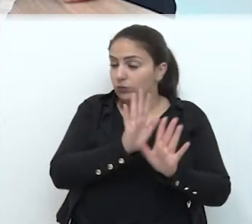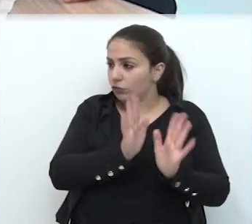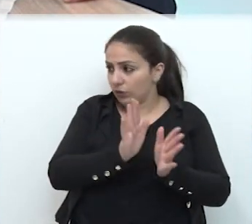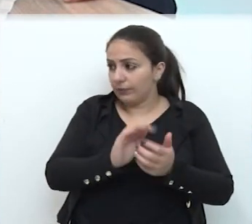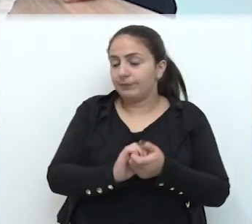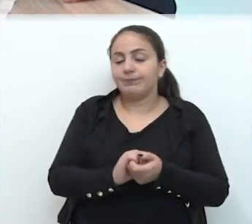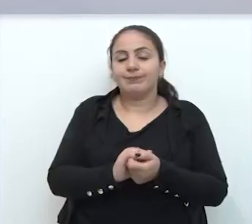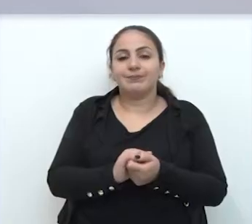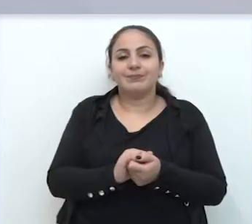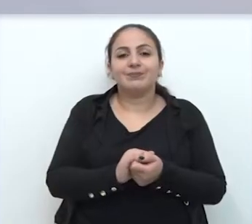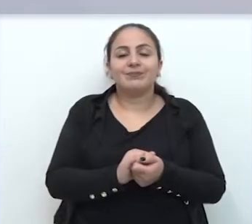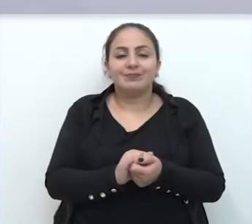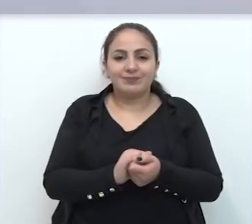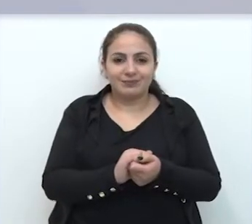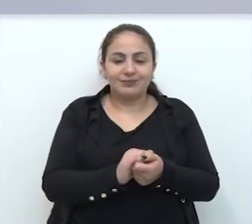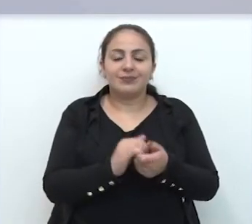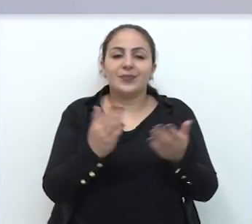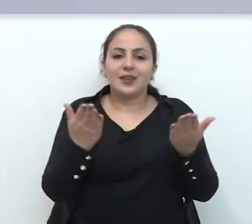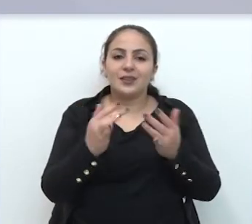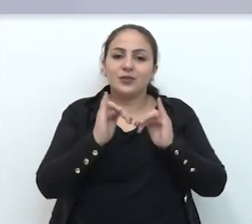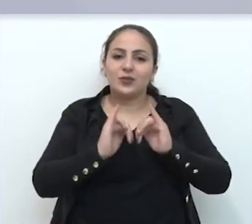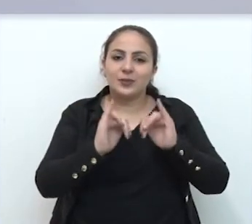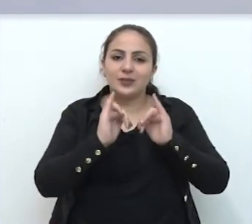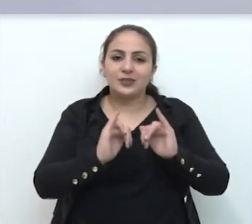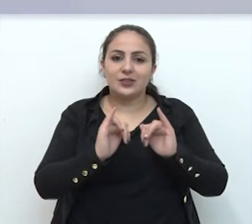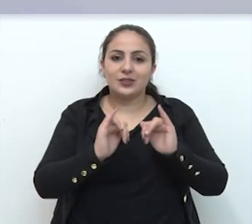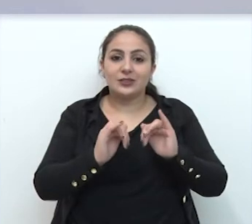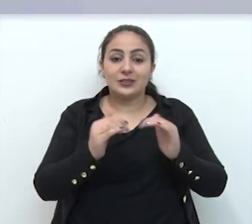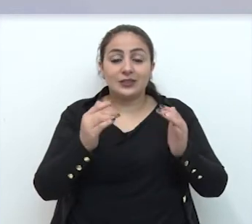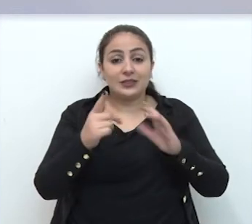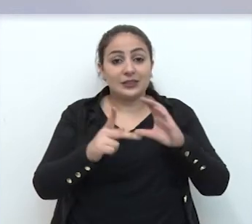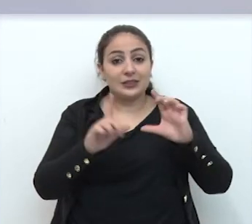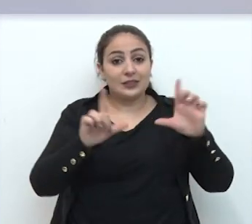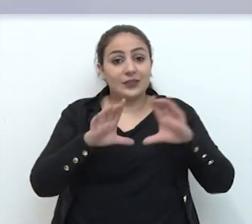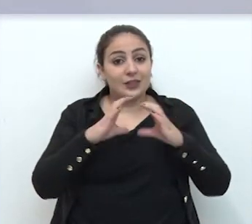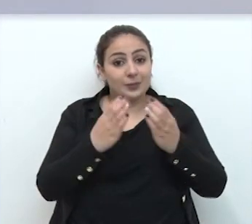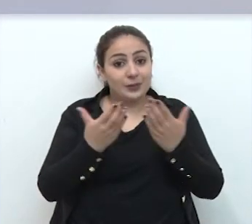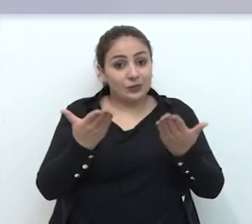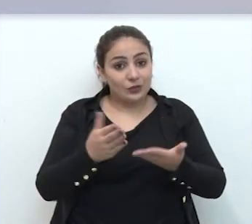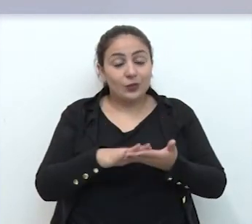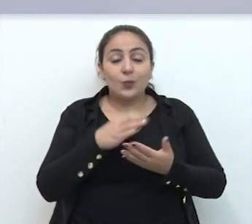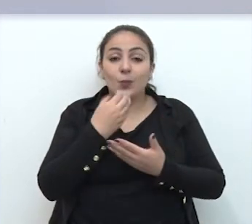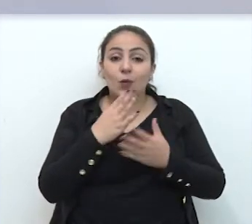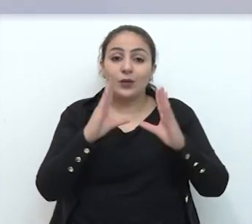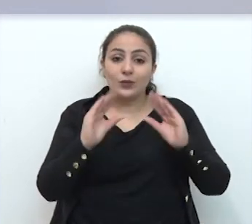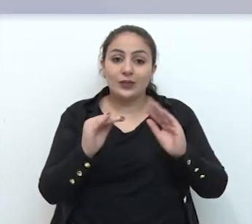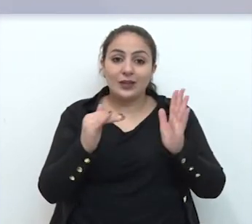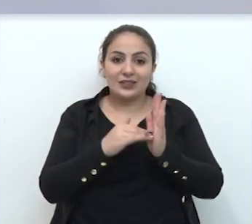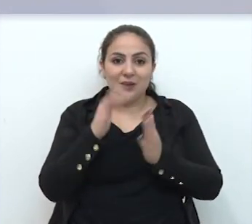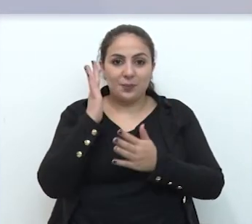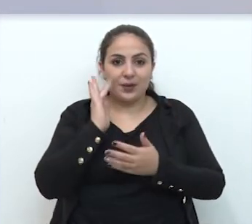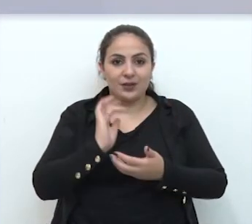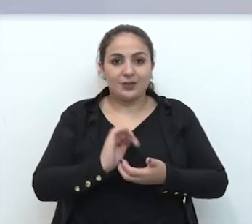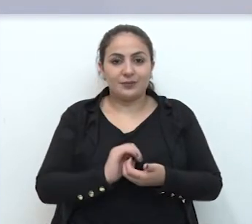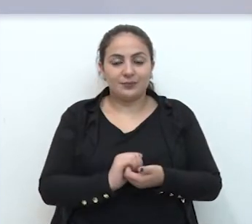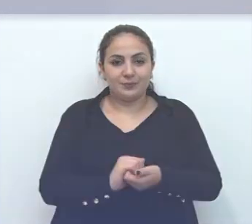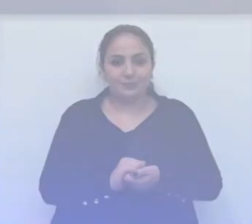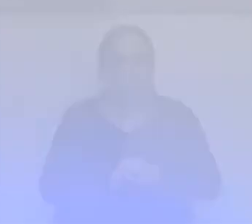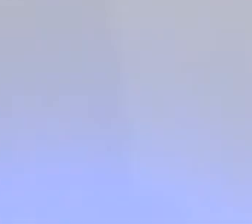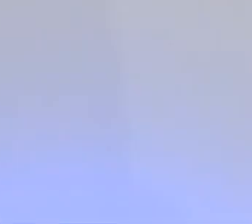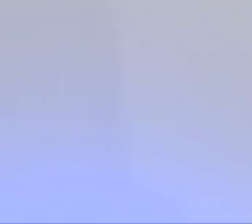esse ano foi concluído. E estas foram as informações do Jornal da Câmara de hoje. Uma boa noite e até amanhã.